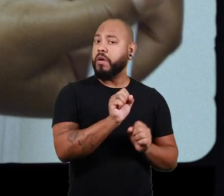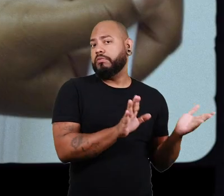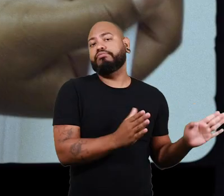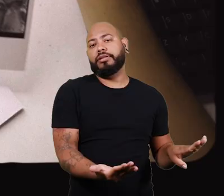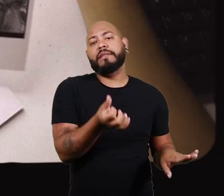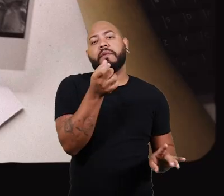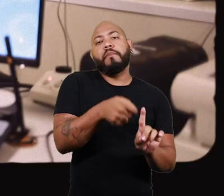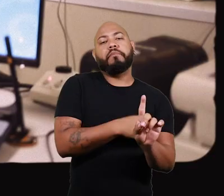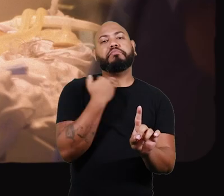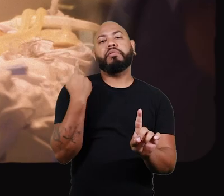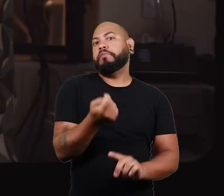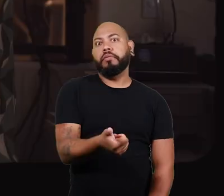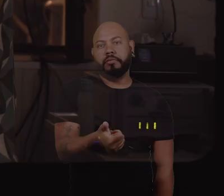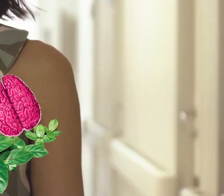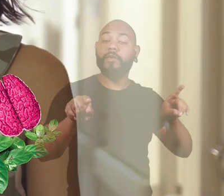a óbito em seis meses.